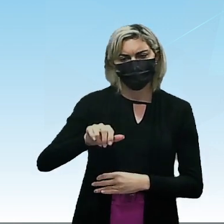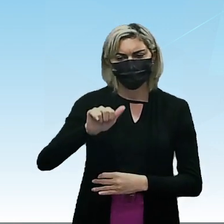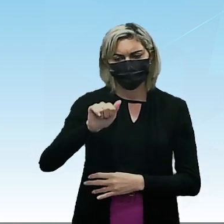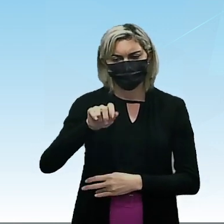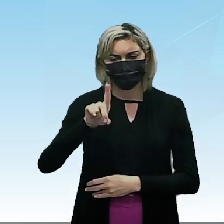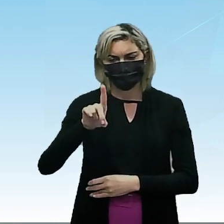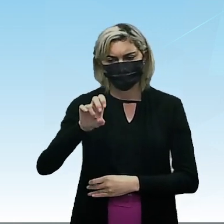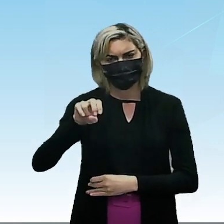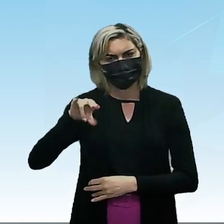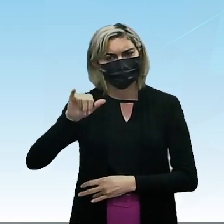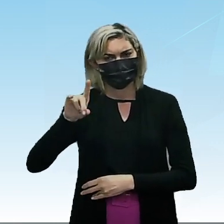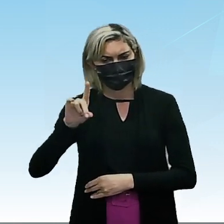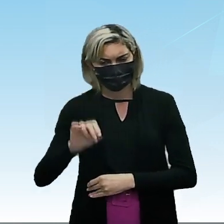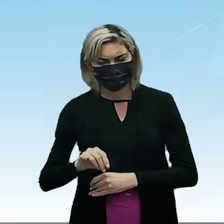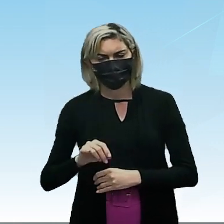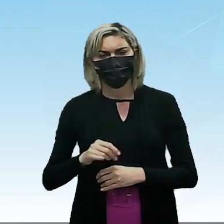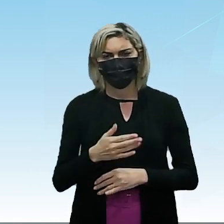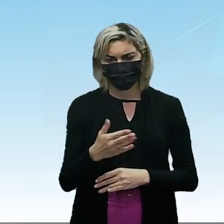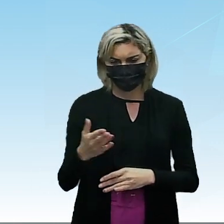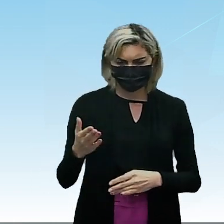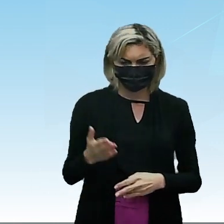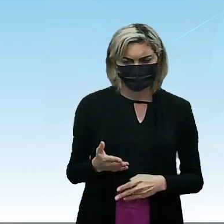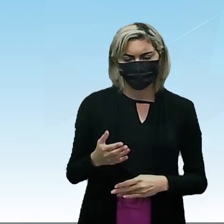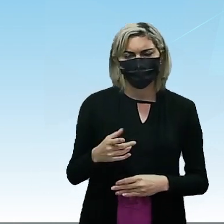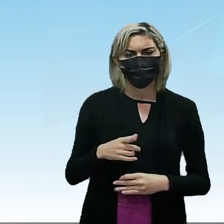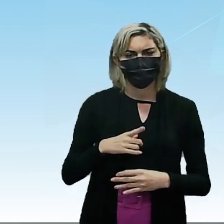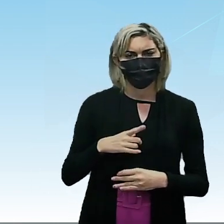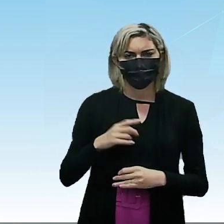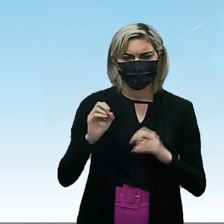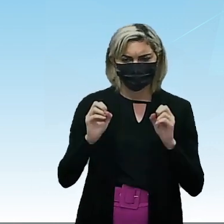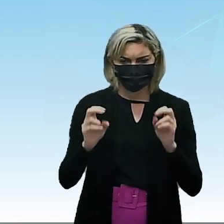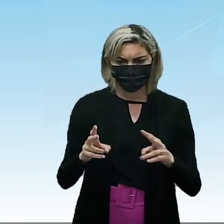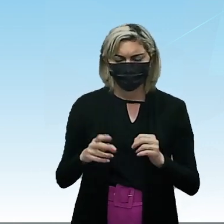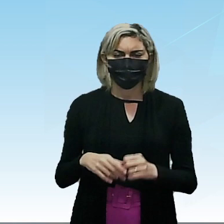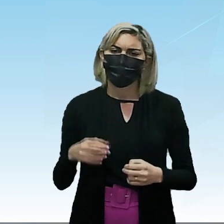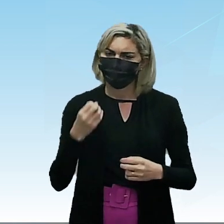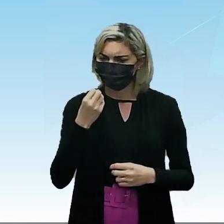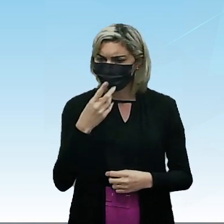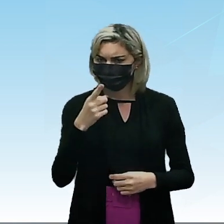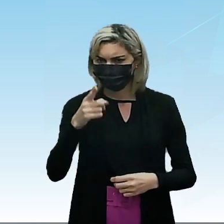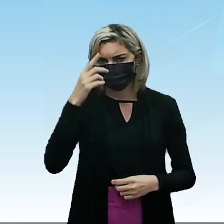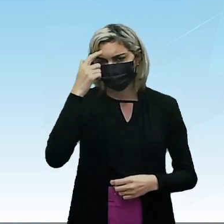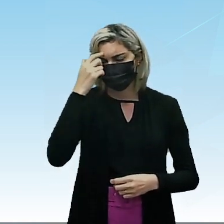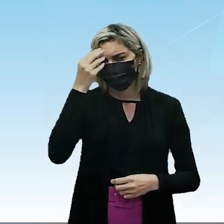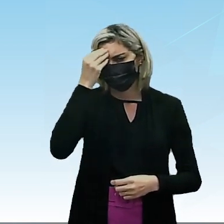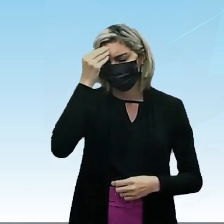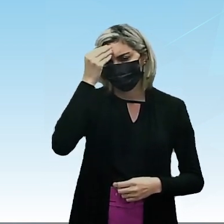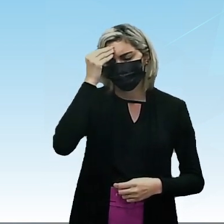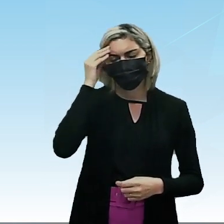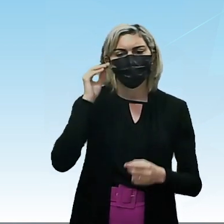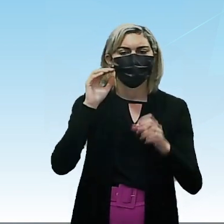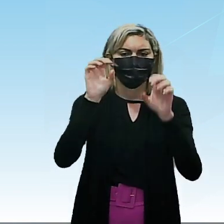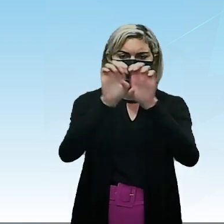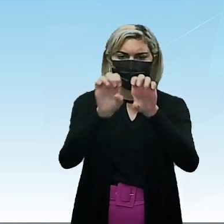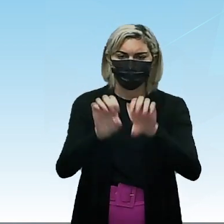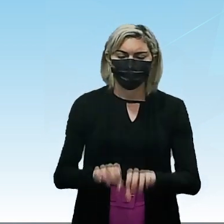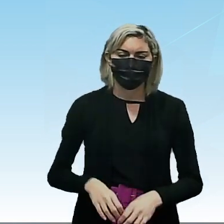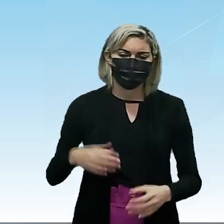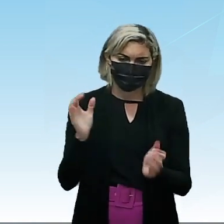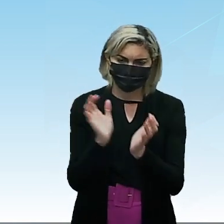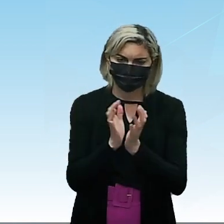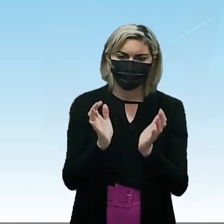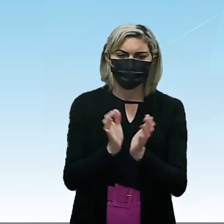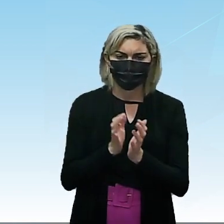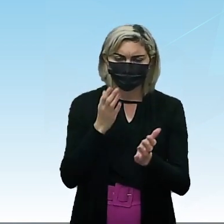aldeído. Aldeído. Ok? É bom você memorizar a estrutura desses grupos funcionais